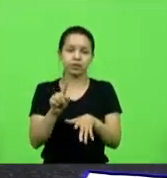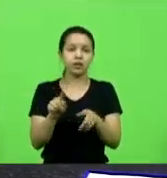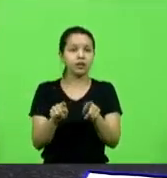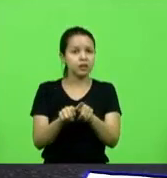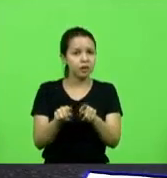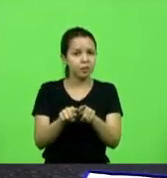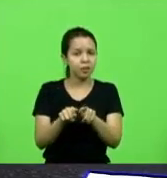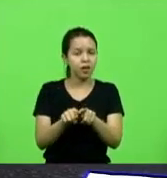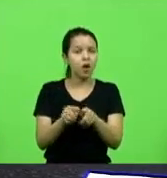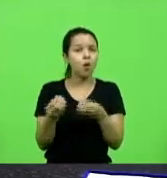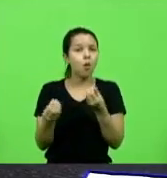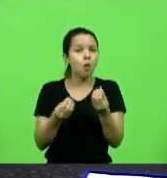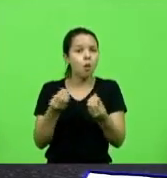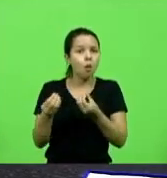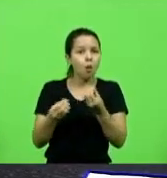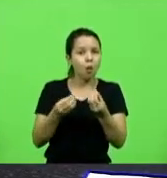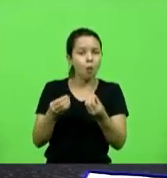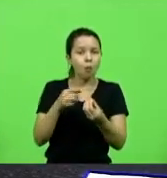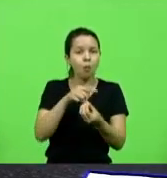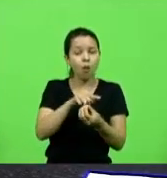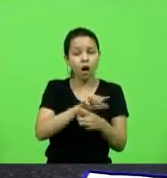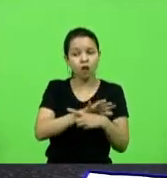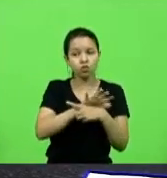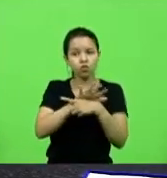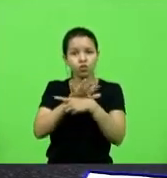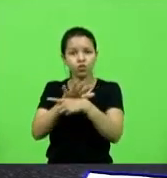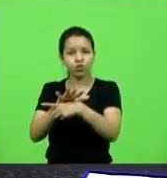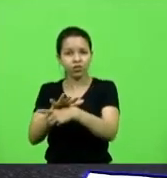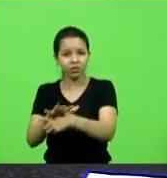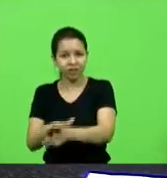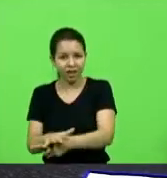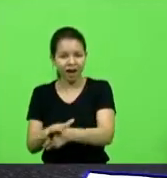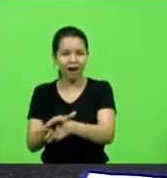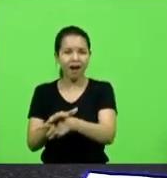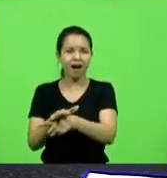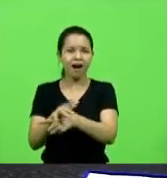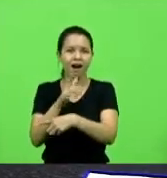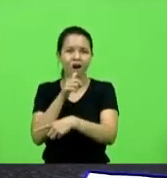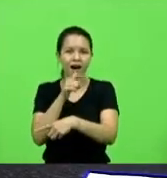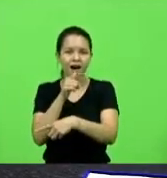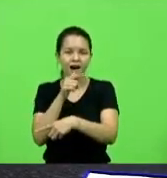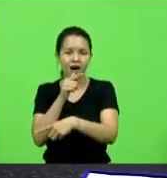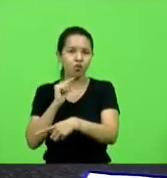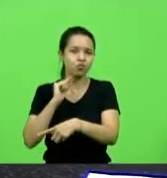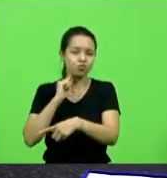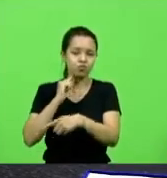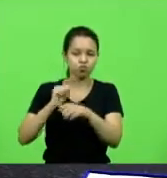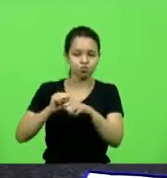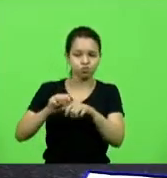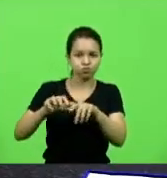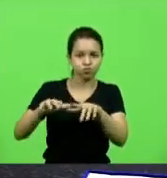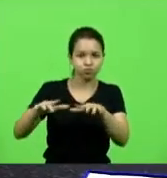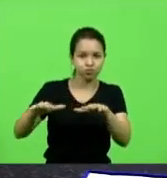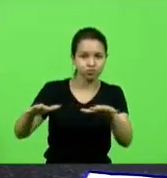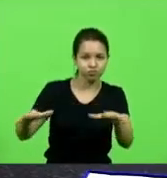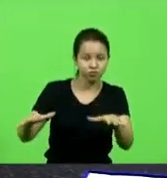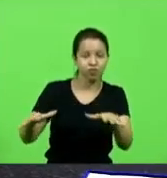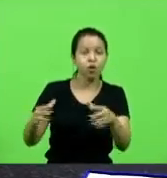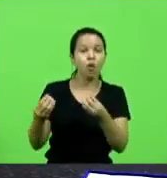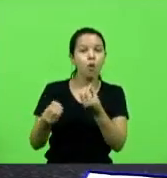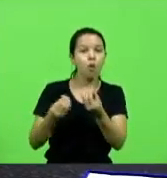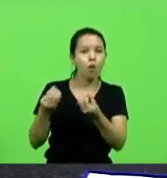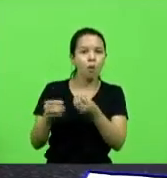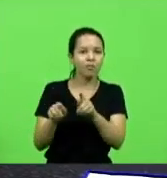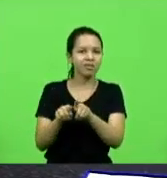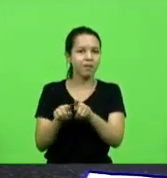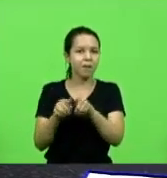amenizar os efeitos ambientais a contaminação que causou na lagoa e consequentemente o prejuízo